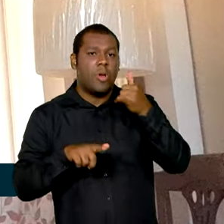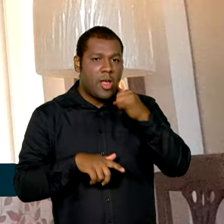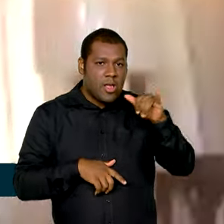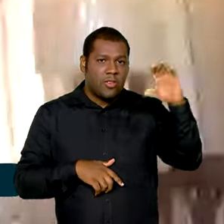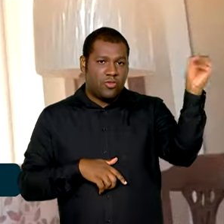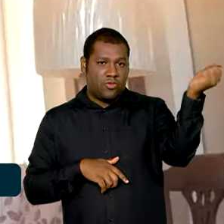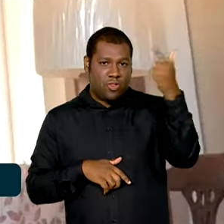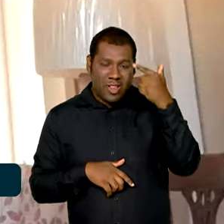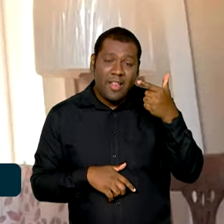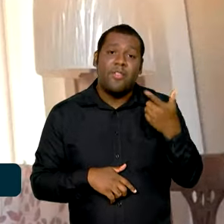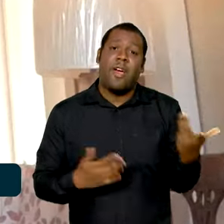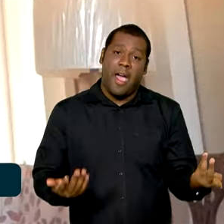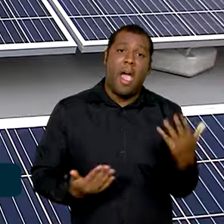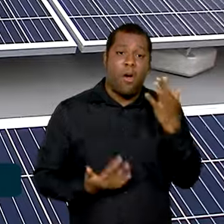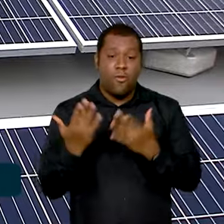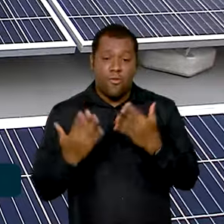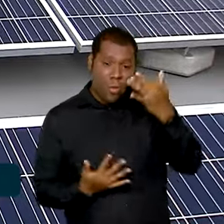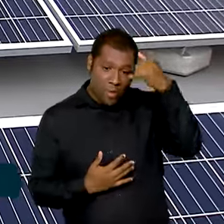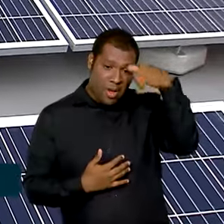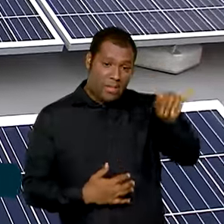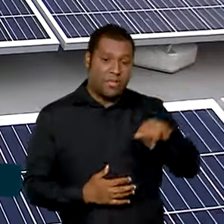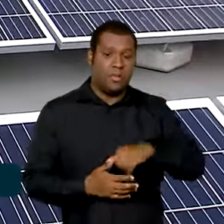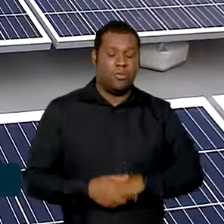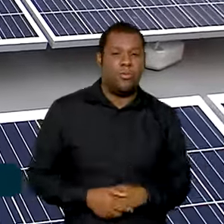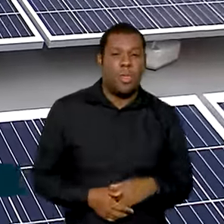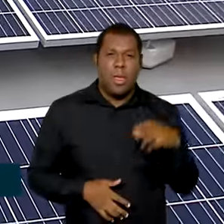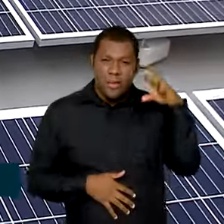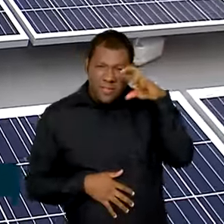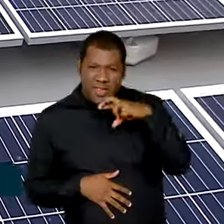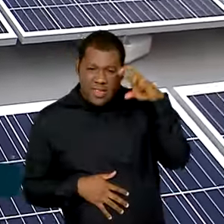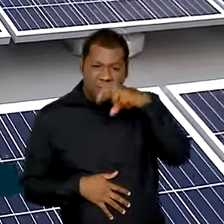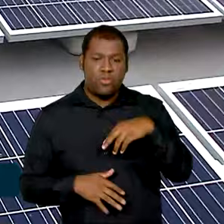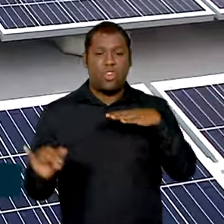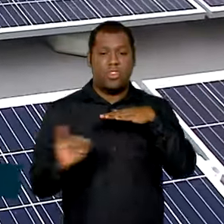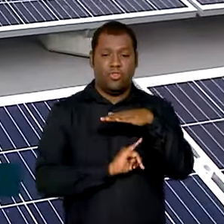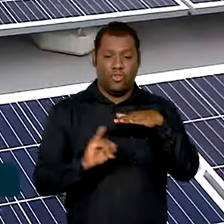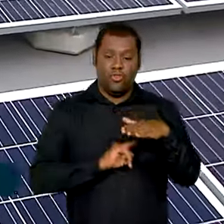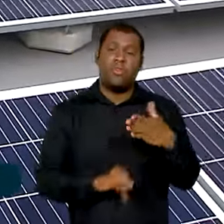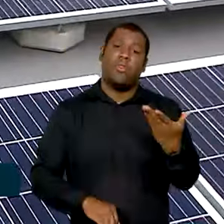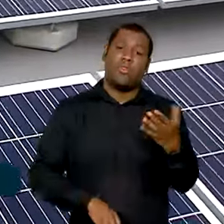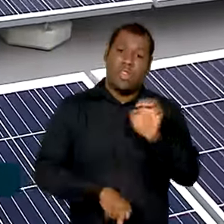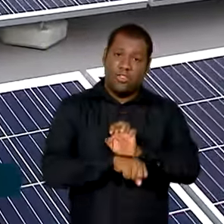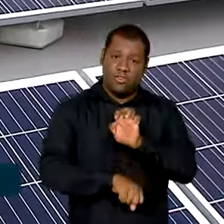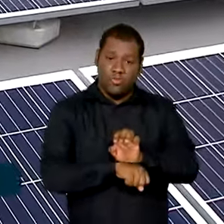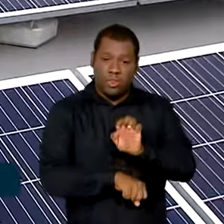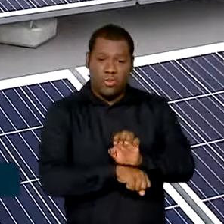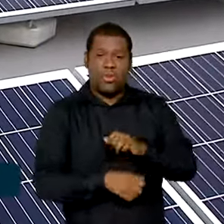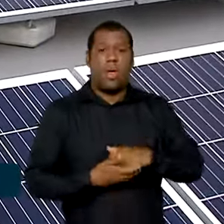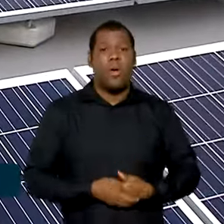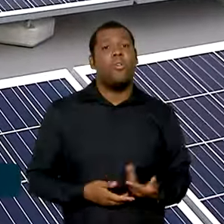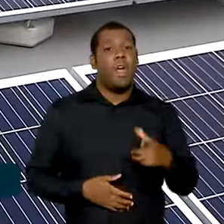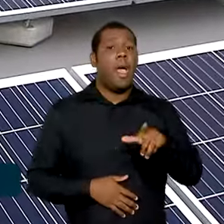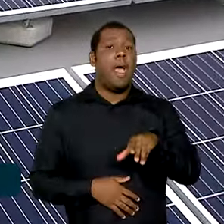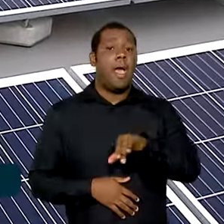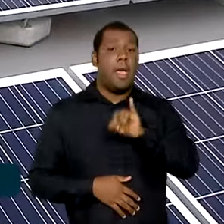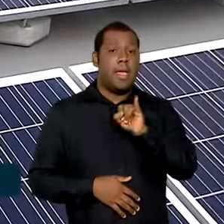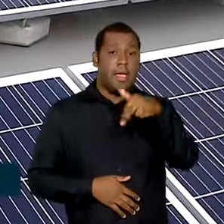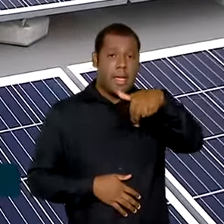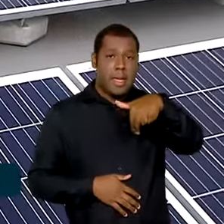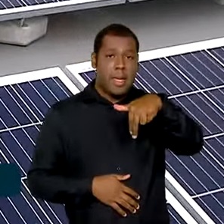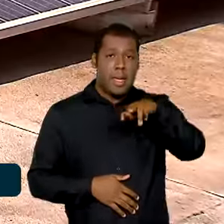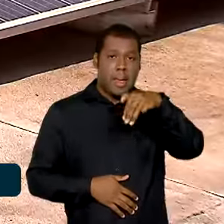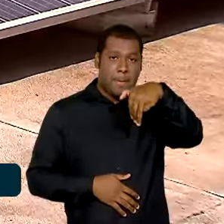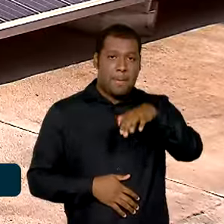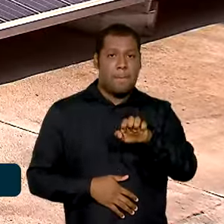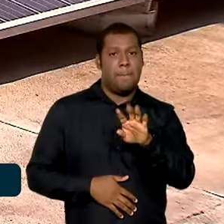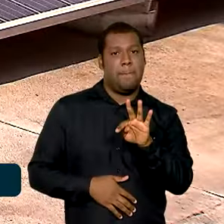risco e a segurança para o usuário. A fiscalização é feita pelos órgãos estaduais delegados pelo Inmetro e o usuário que